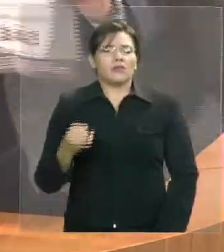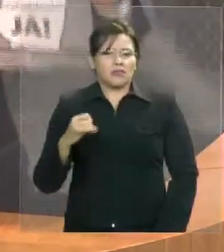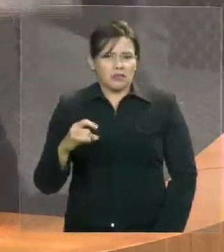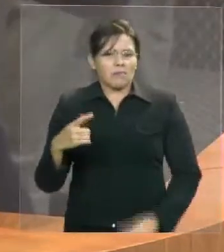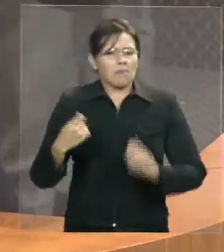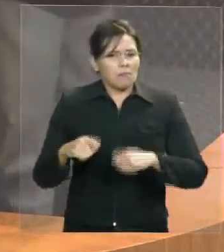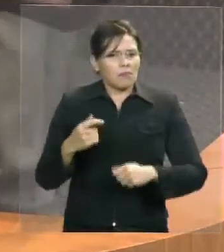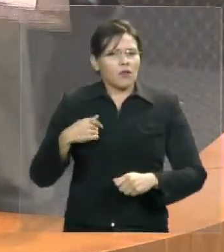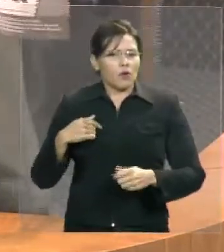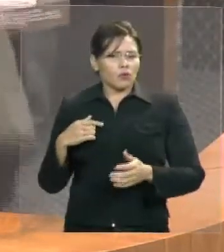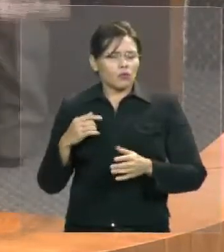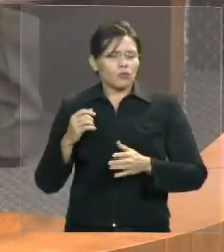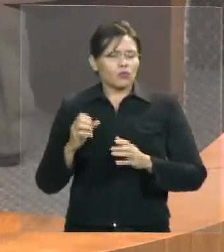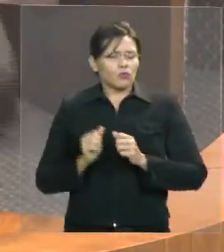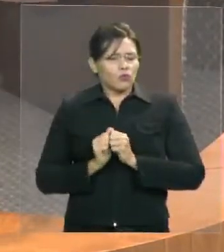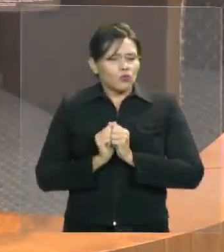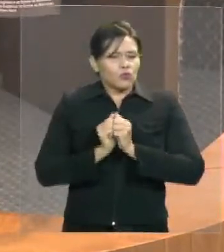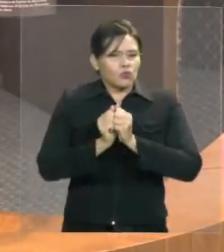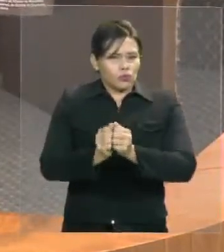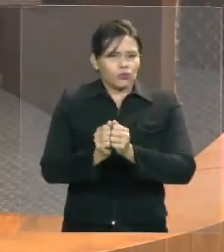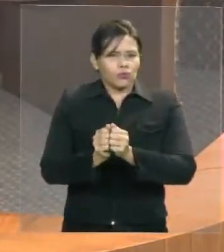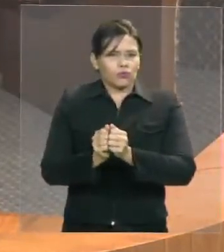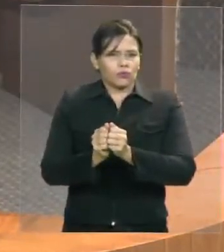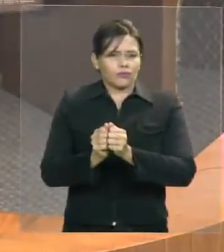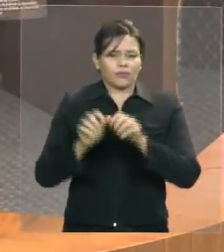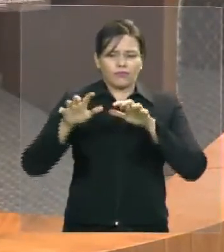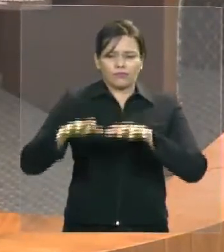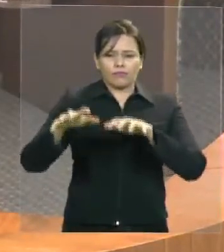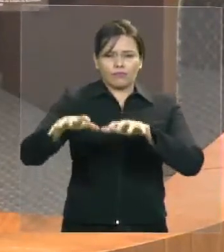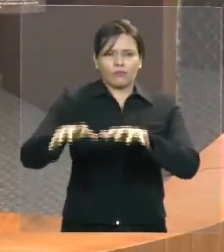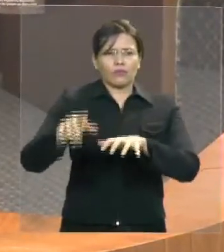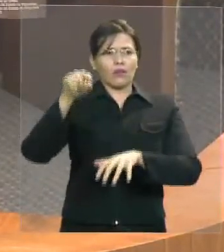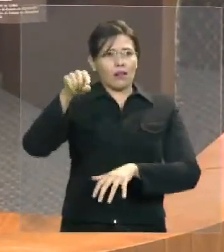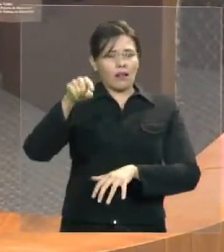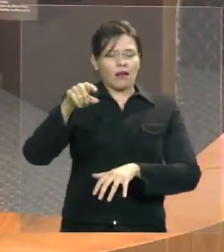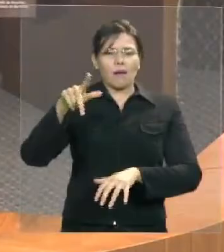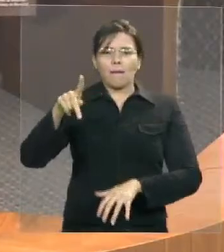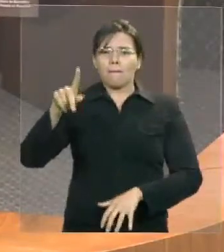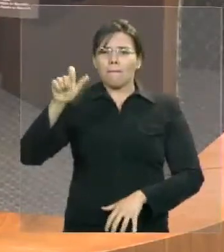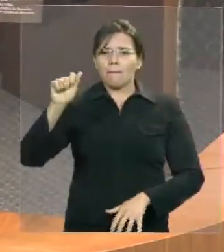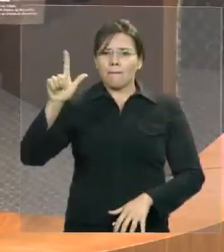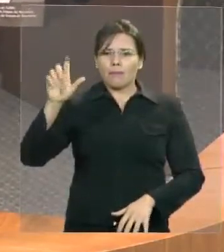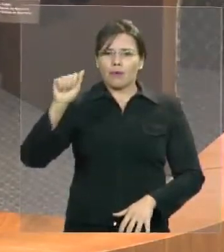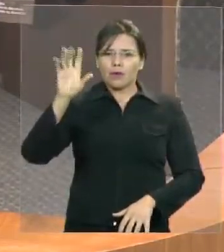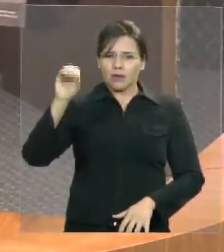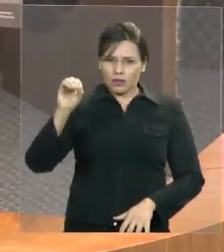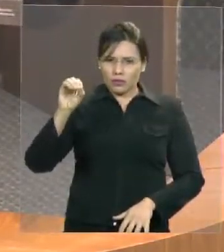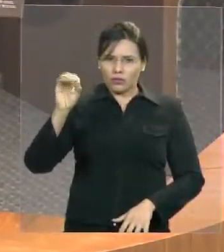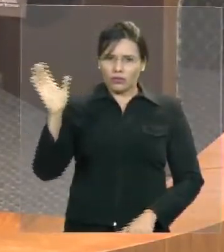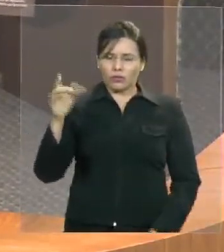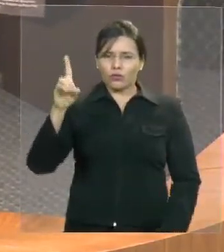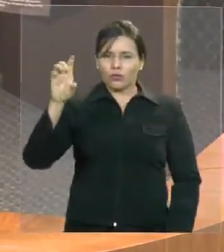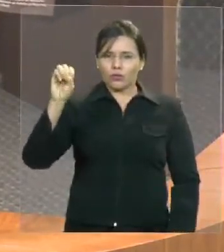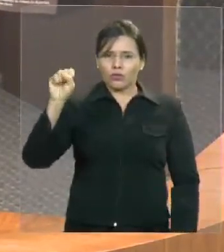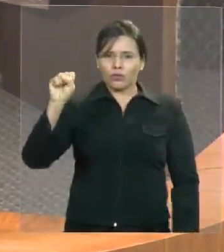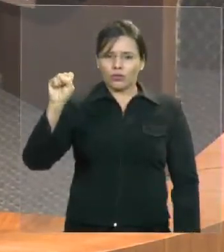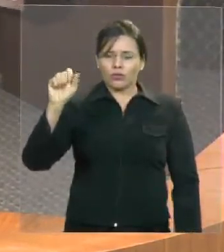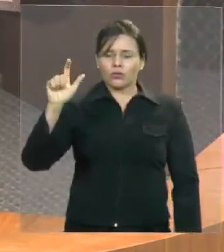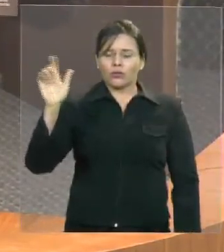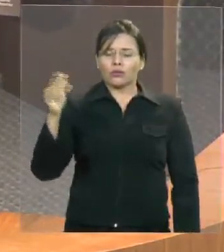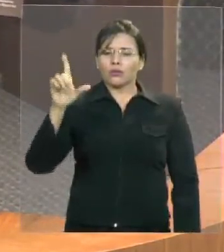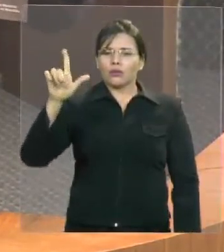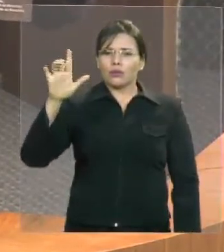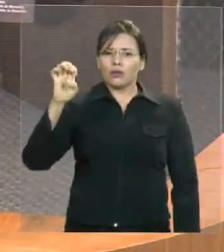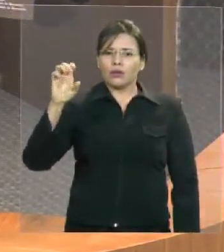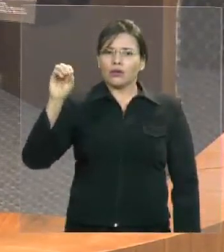gente faça uma abertura de diálogo, o diálogo necessário, democrático que nós precisamos e que ele tanto prometeu e que